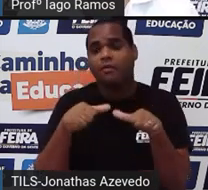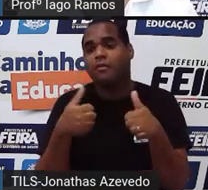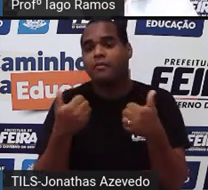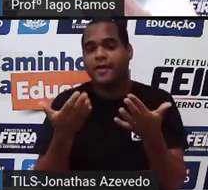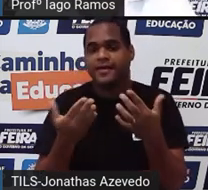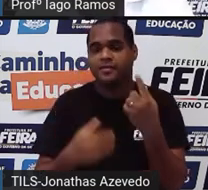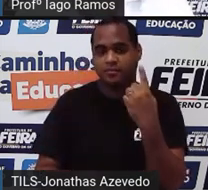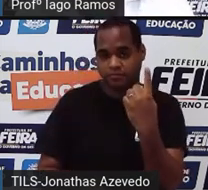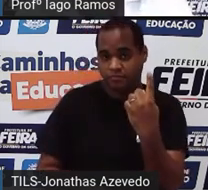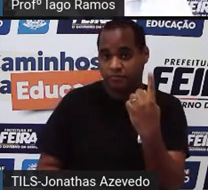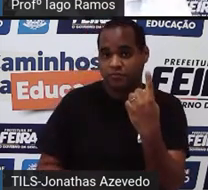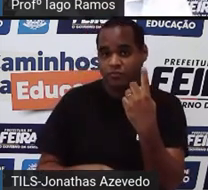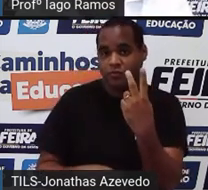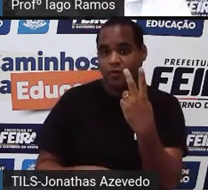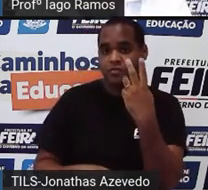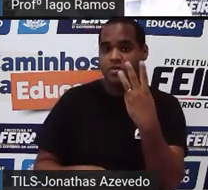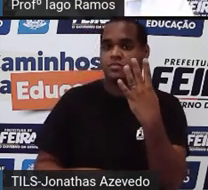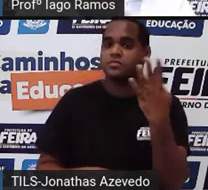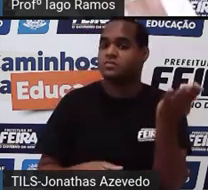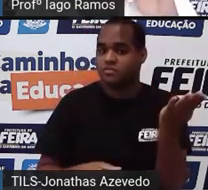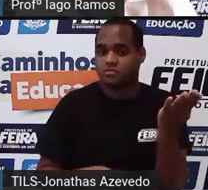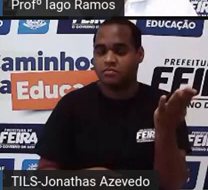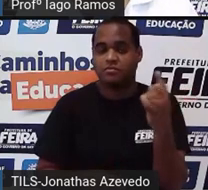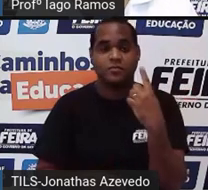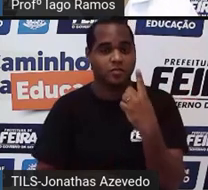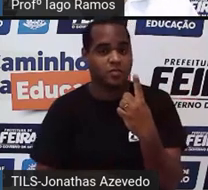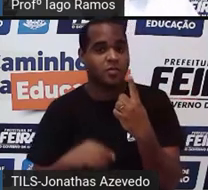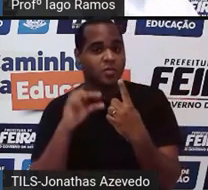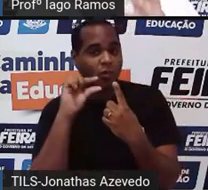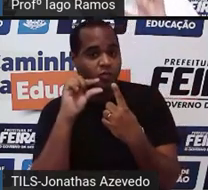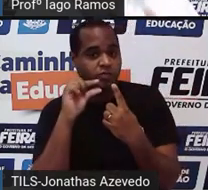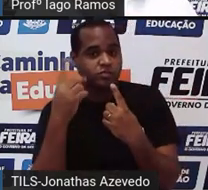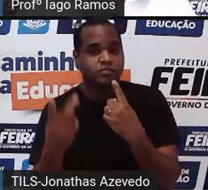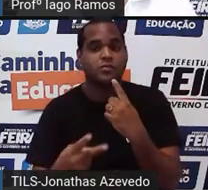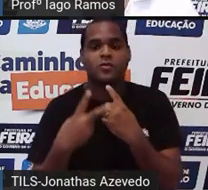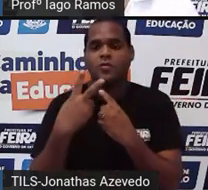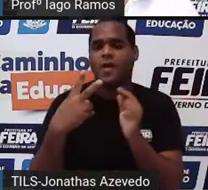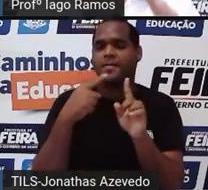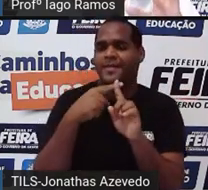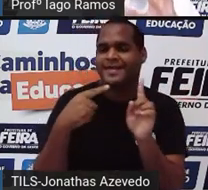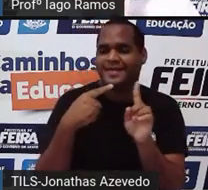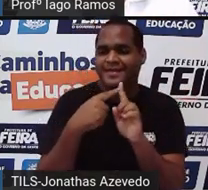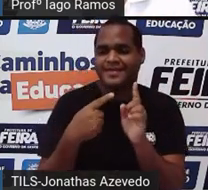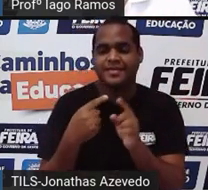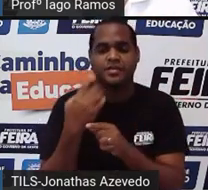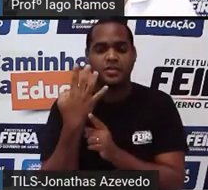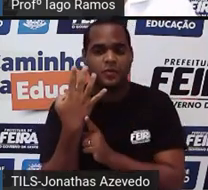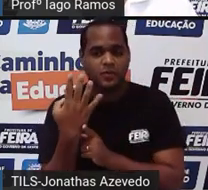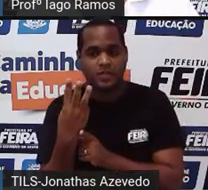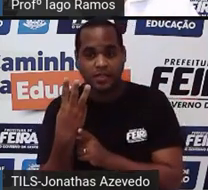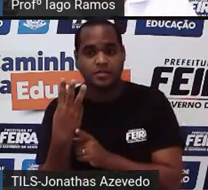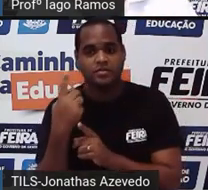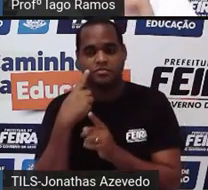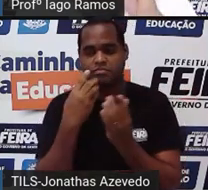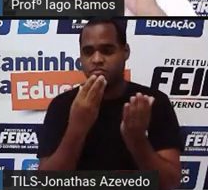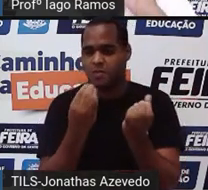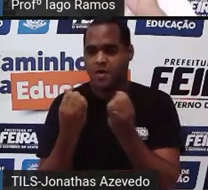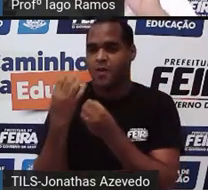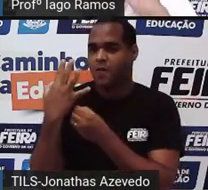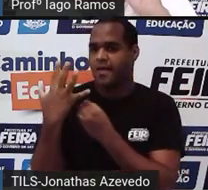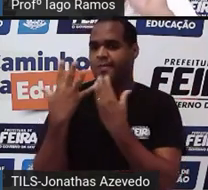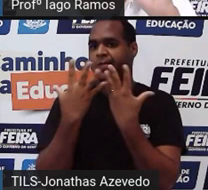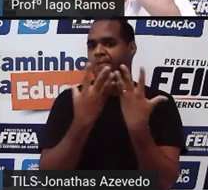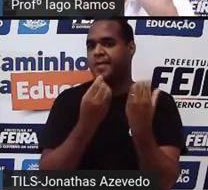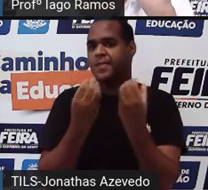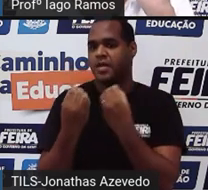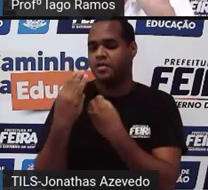Um, dois, três ou quatro. Pouco pra um, dois pra metade, três pra maioria, quatro pra bastante.